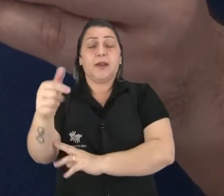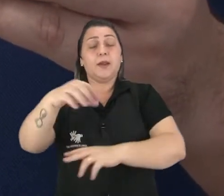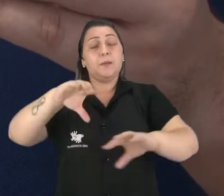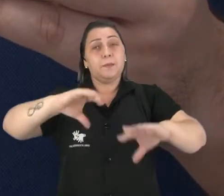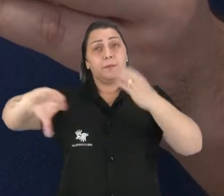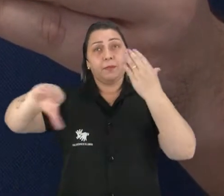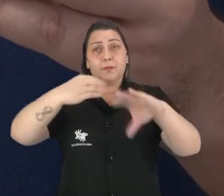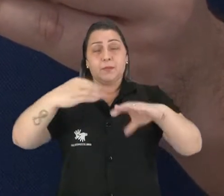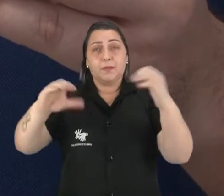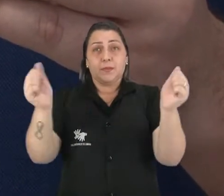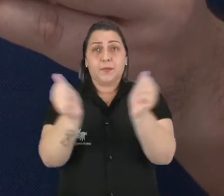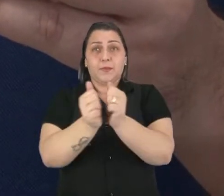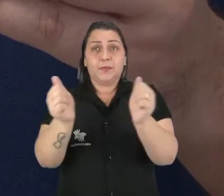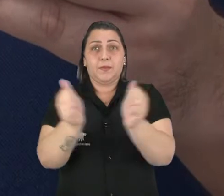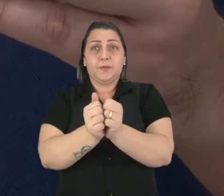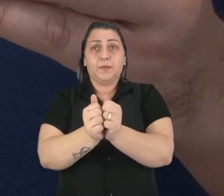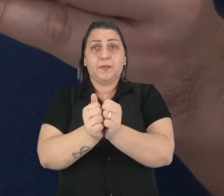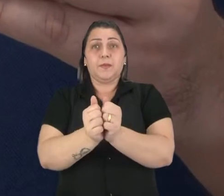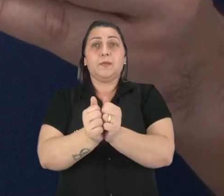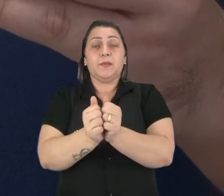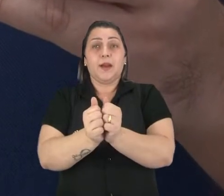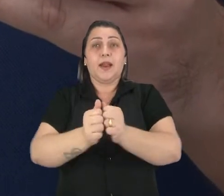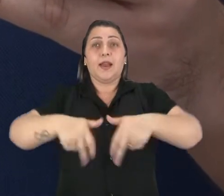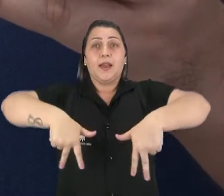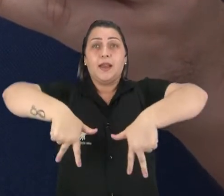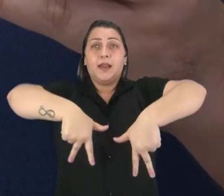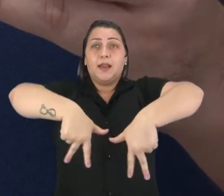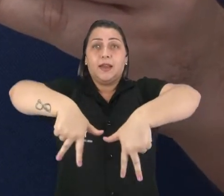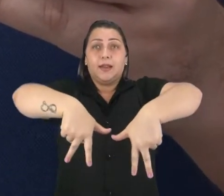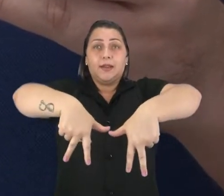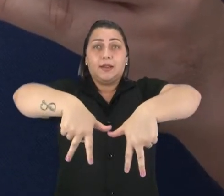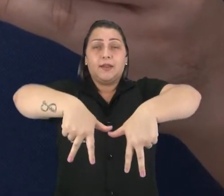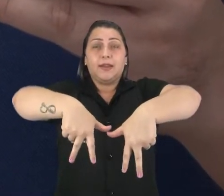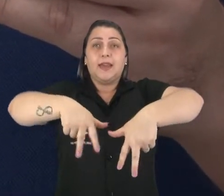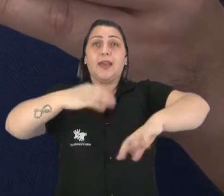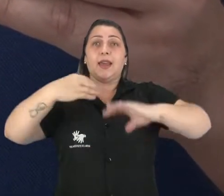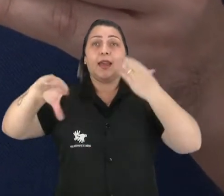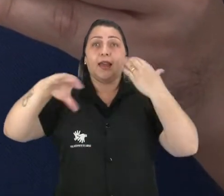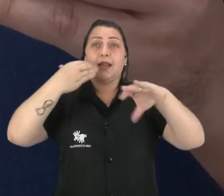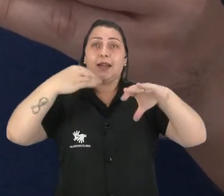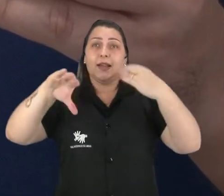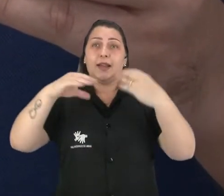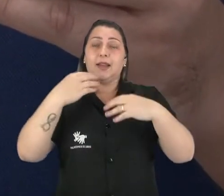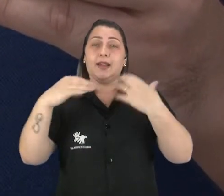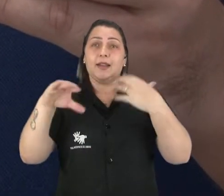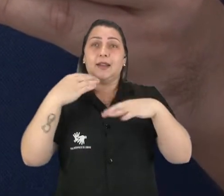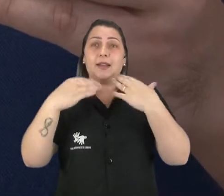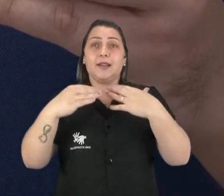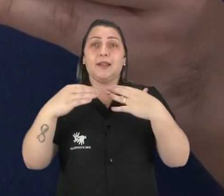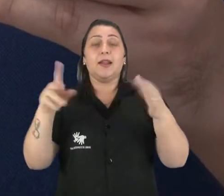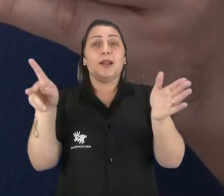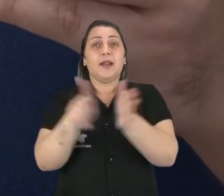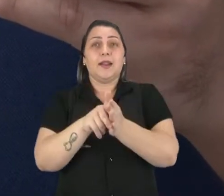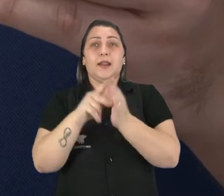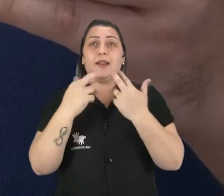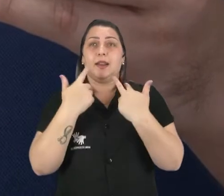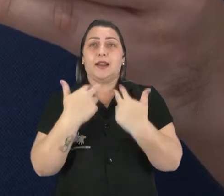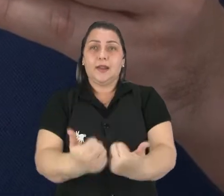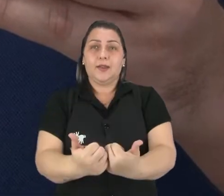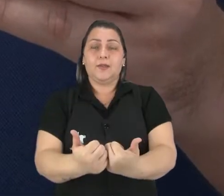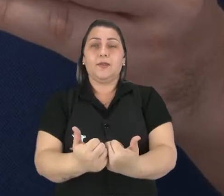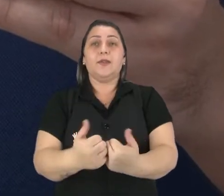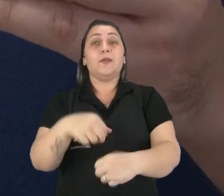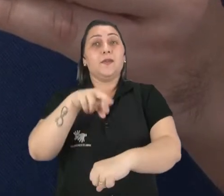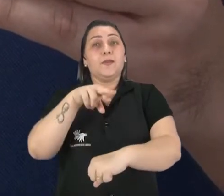música é acompanhada pelo coro dos dançarinos que cantam canções no seu idioma. É um